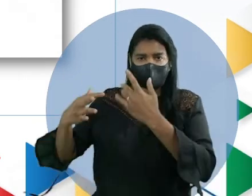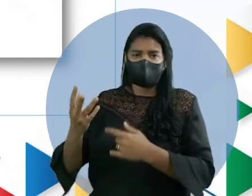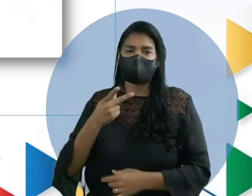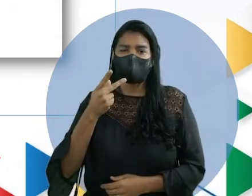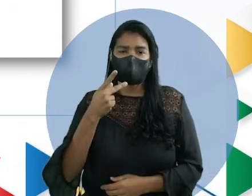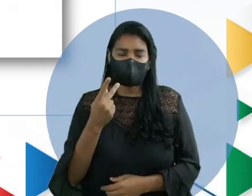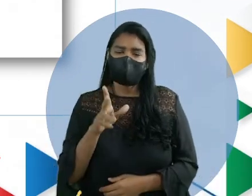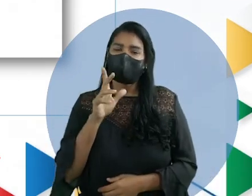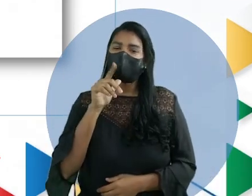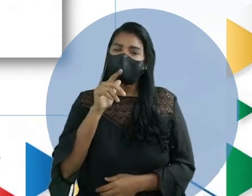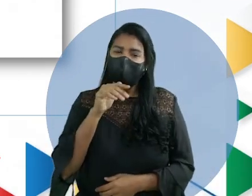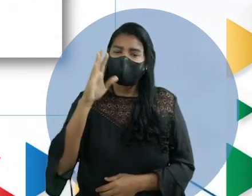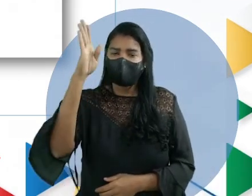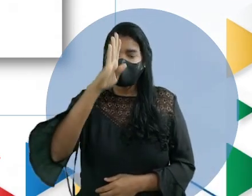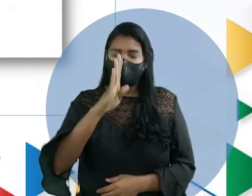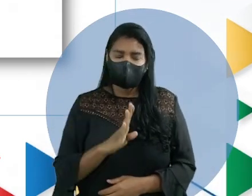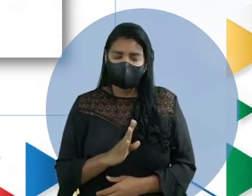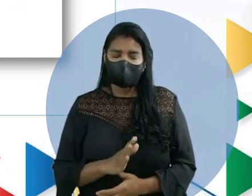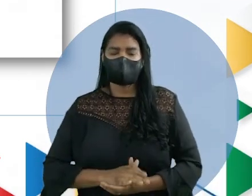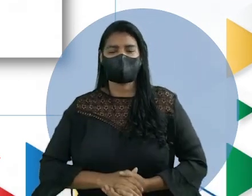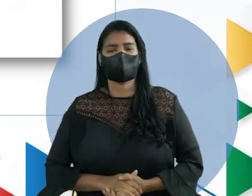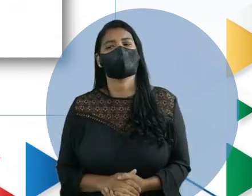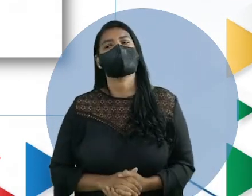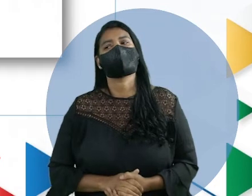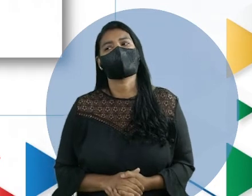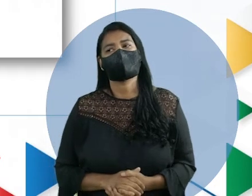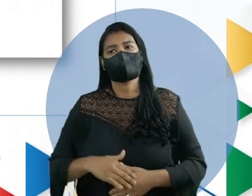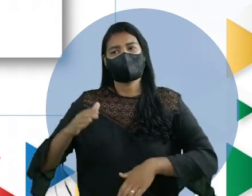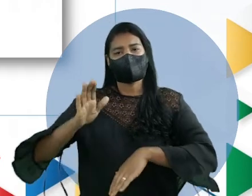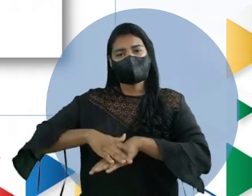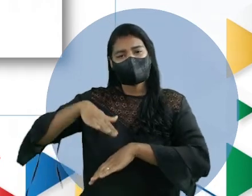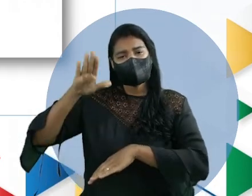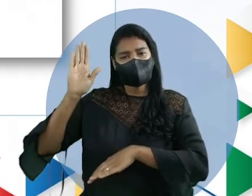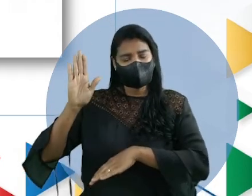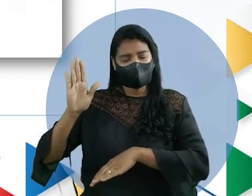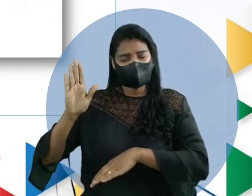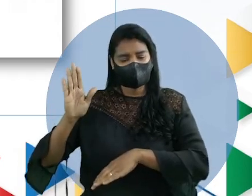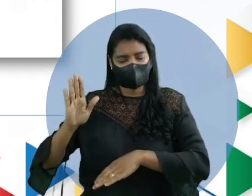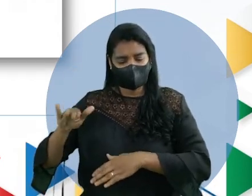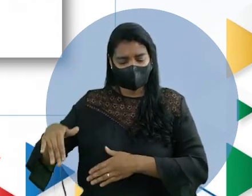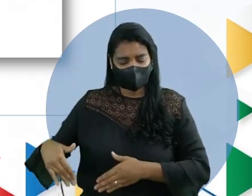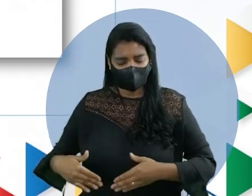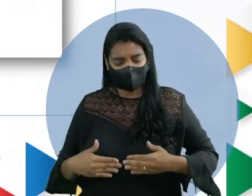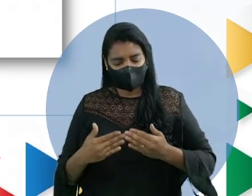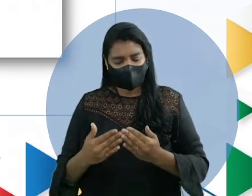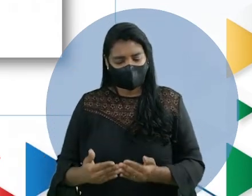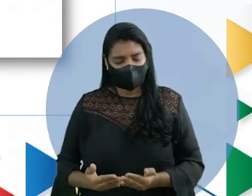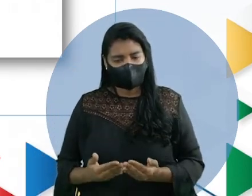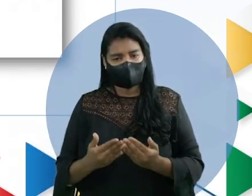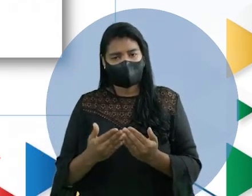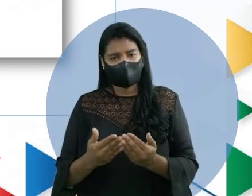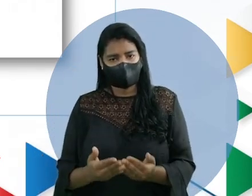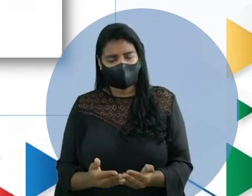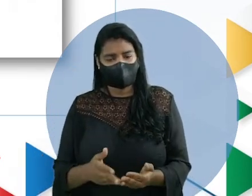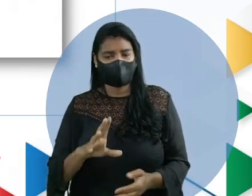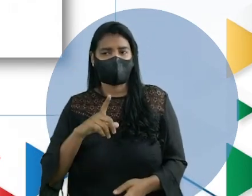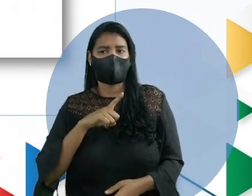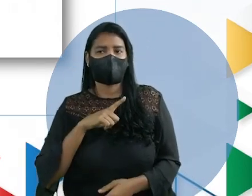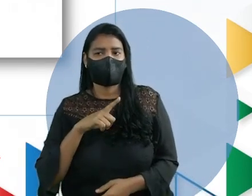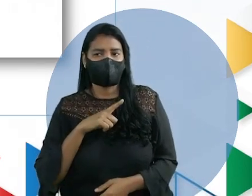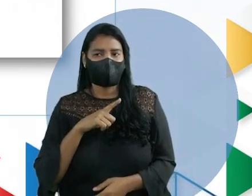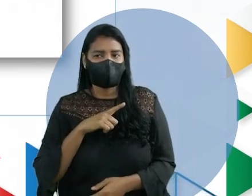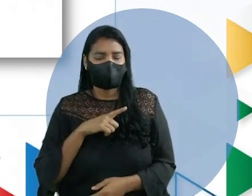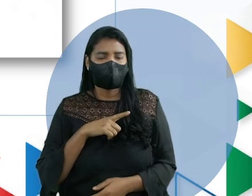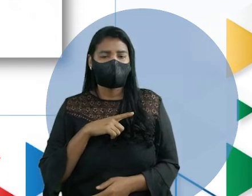hidrográficas no Brasil. Com maior potencial para navegação, temos sim, temos